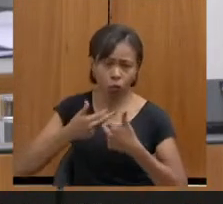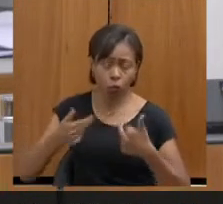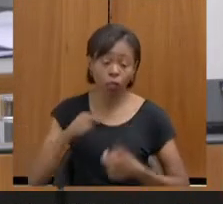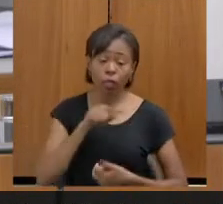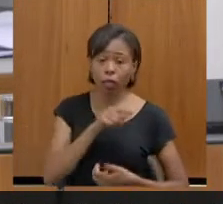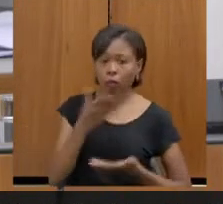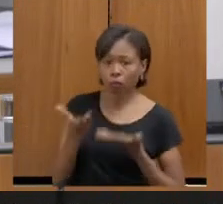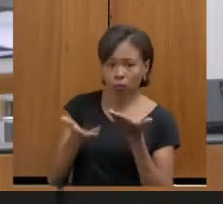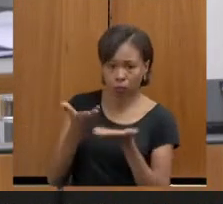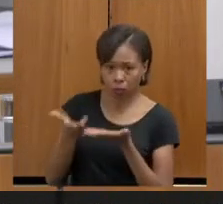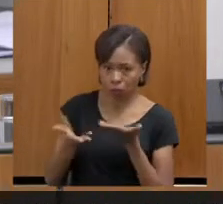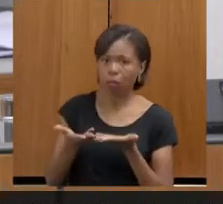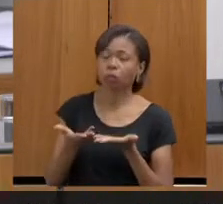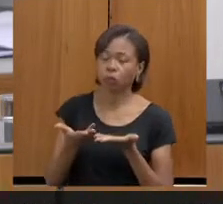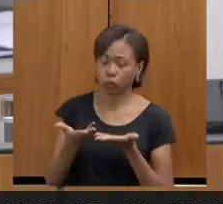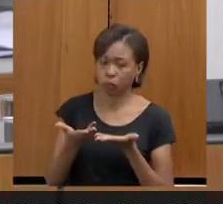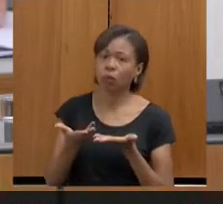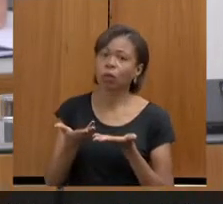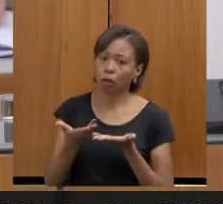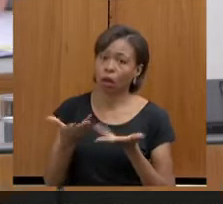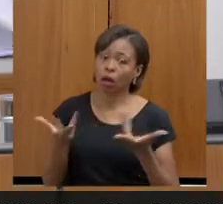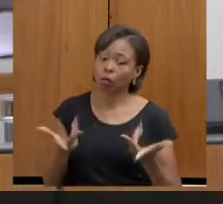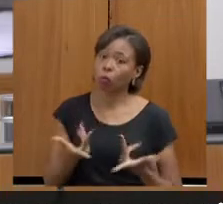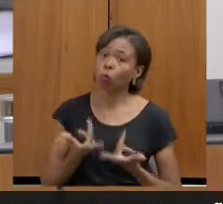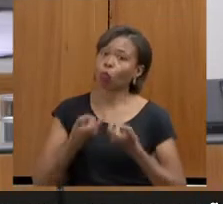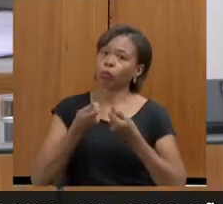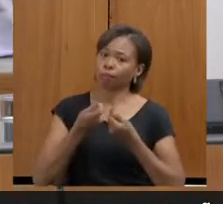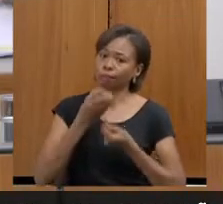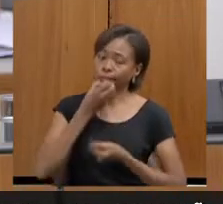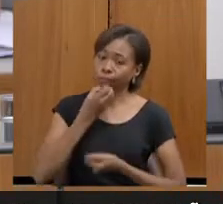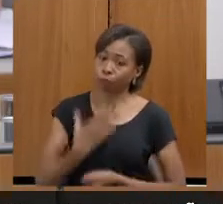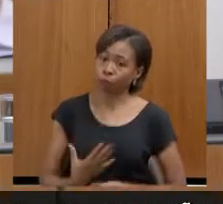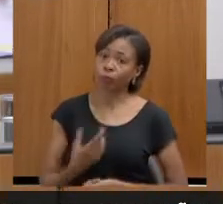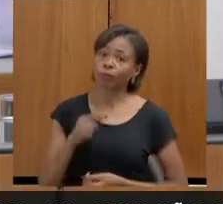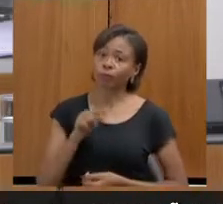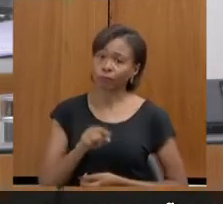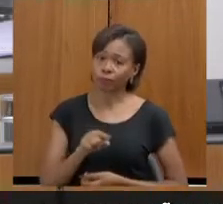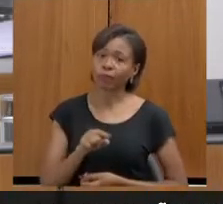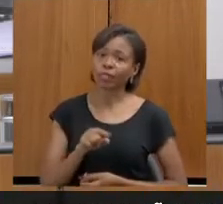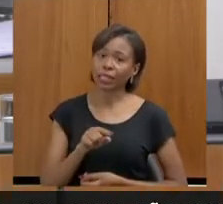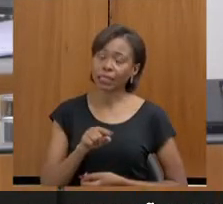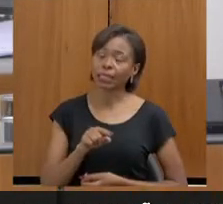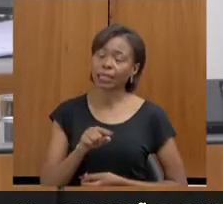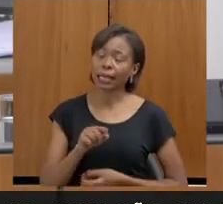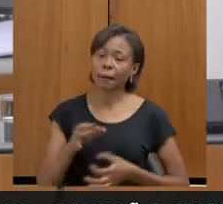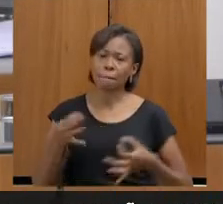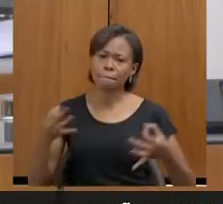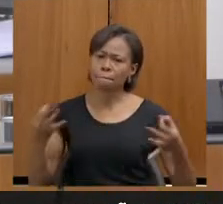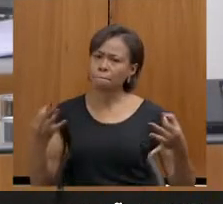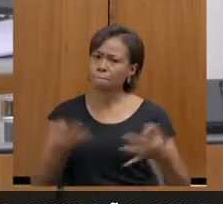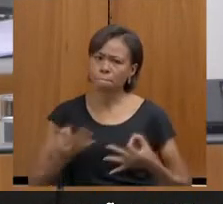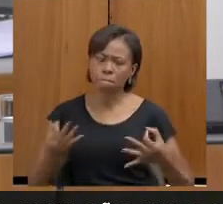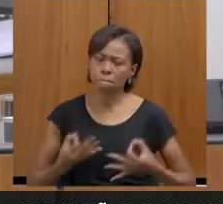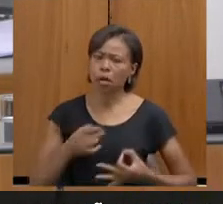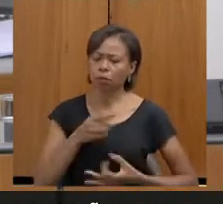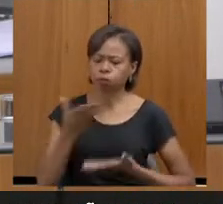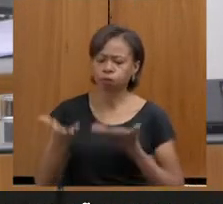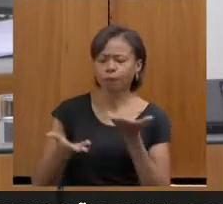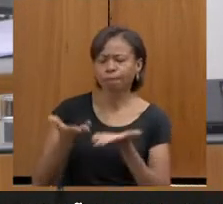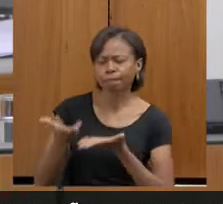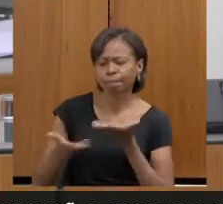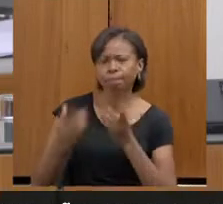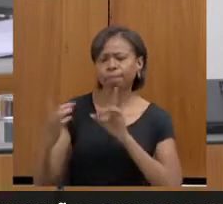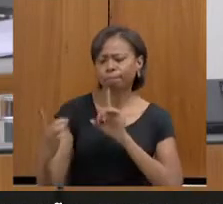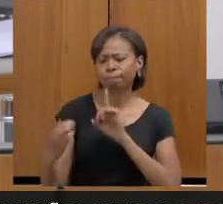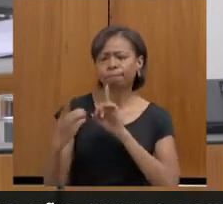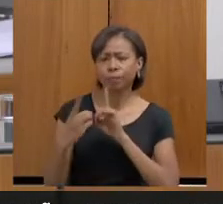está alcançando mesmo, a qualidade desse ensino tem sido excelente, e nós estamos